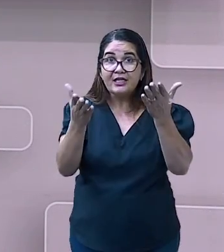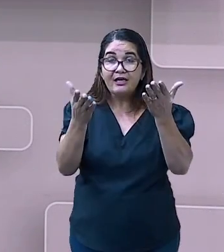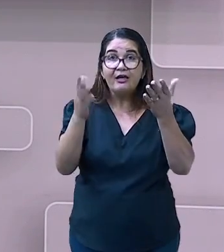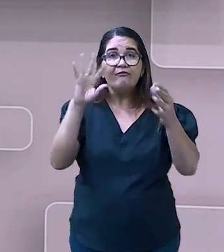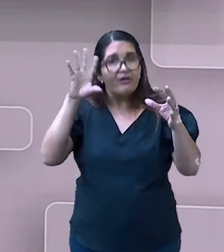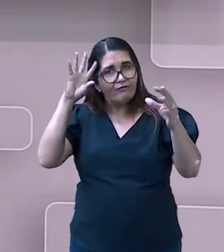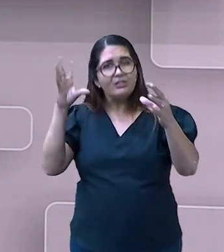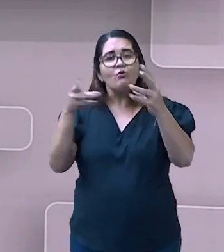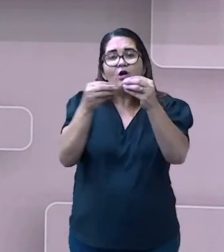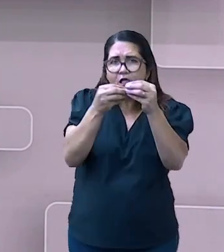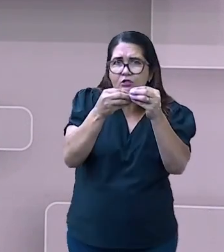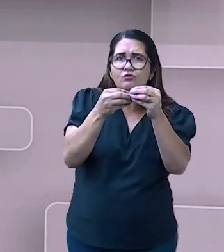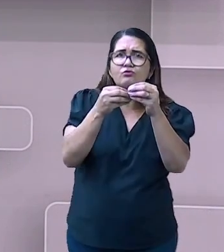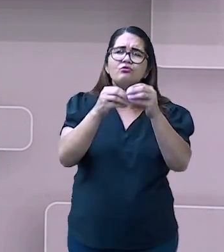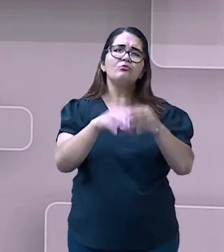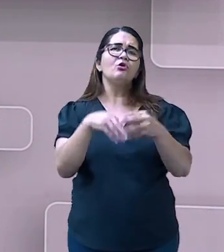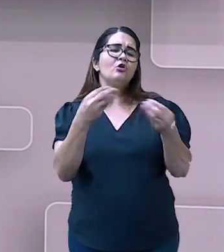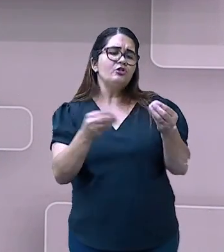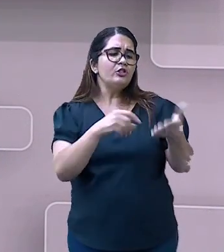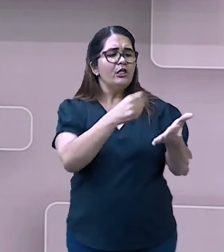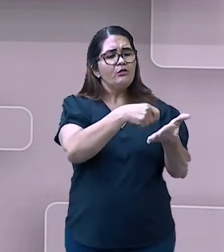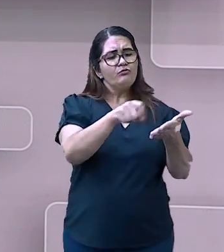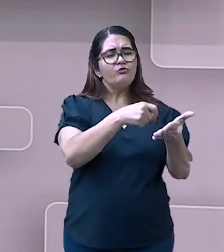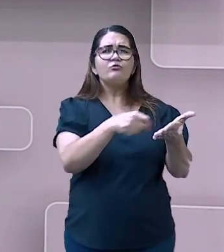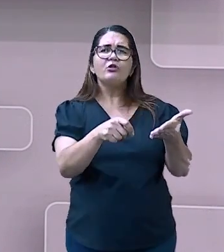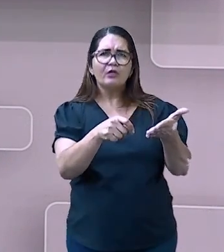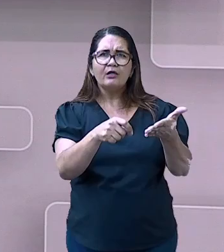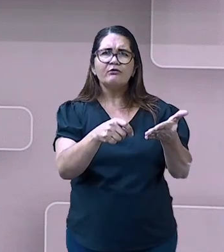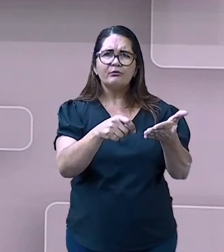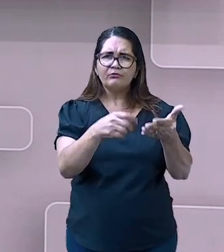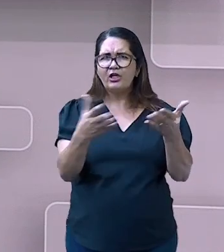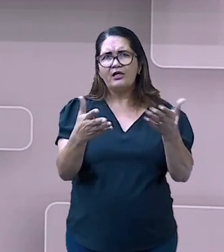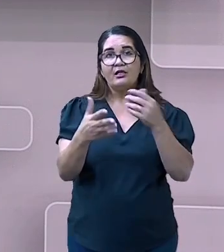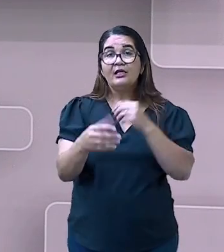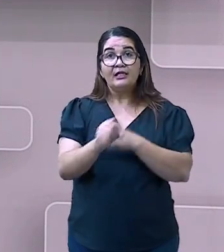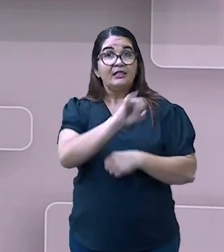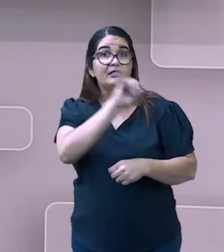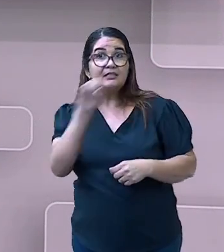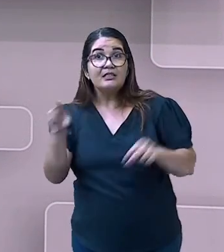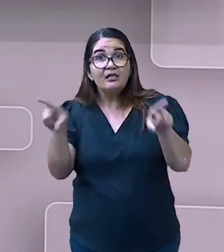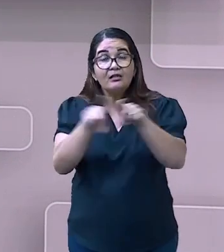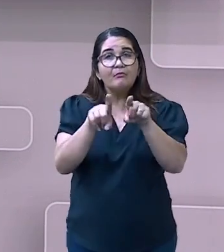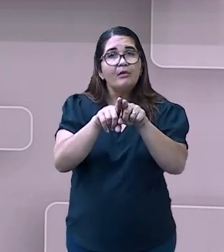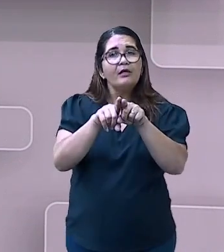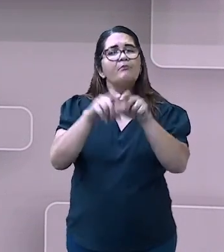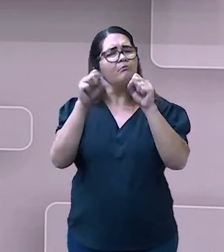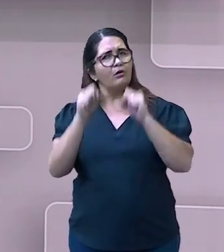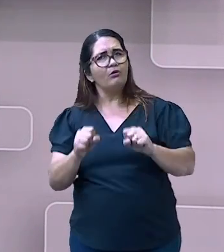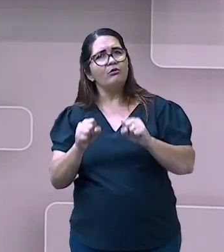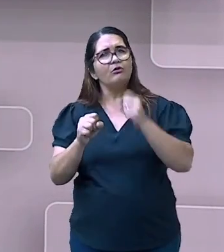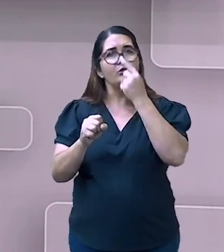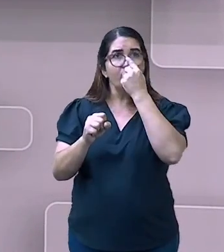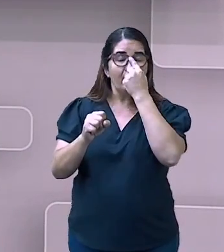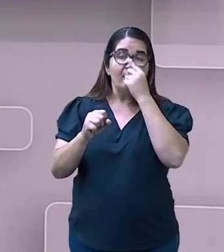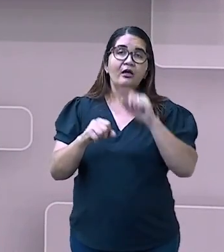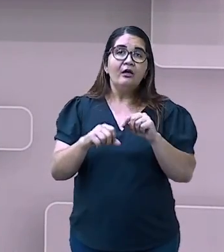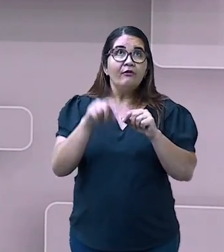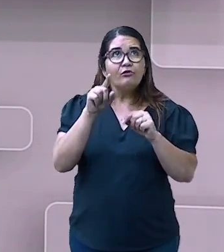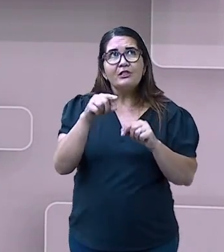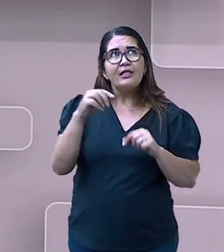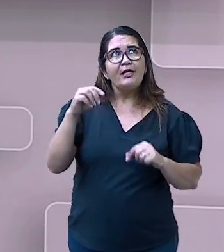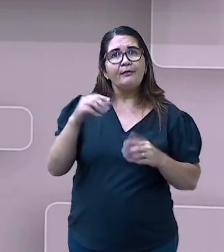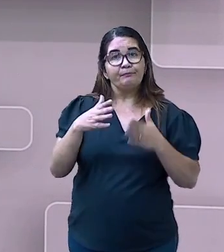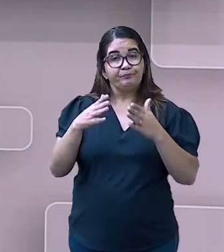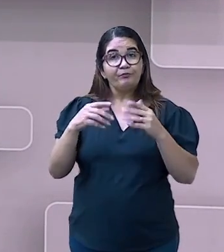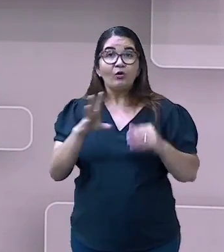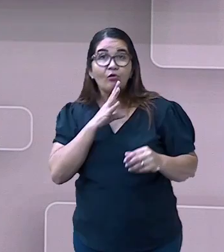Se você já usou, o que você achou sobre ele. Se você gostar também, se você quiser também falar de algum aparelho que você